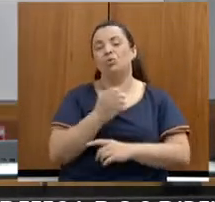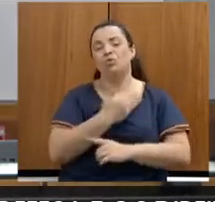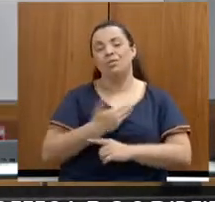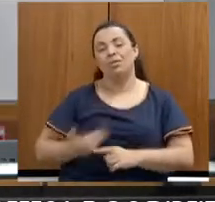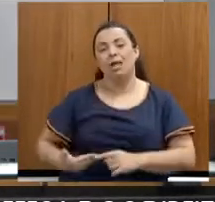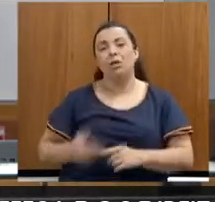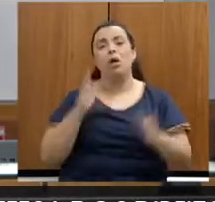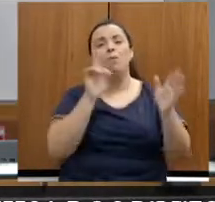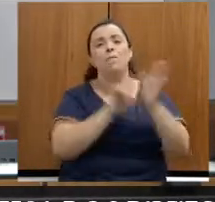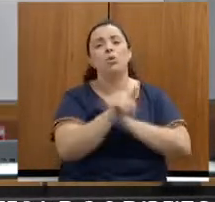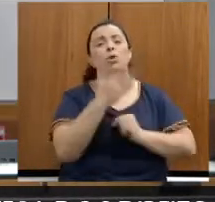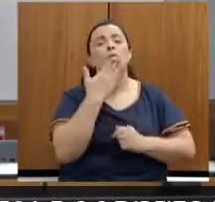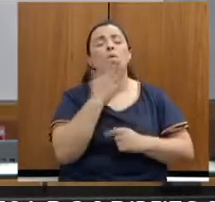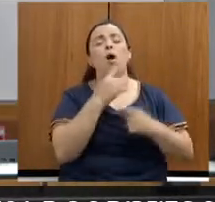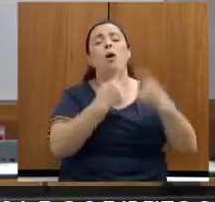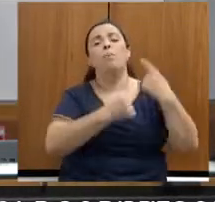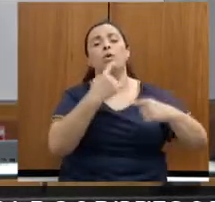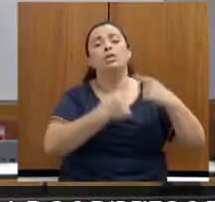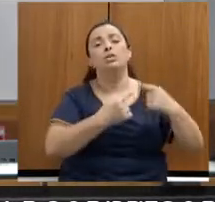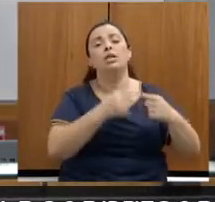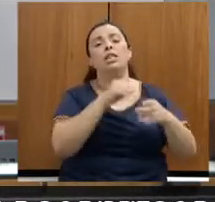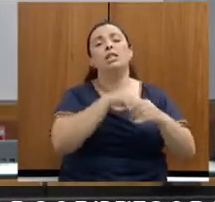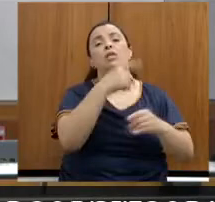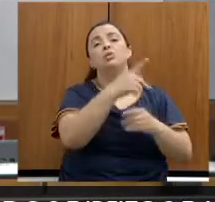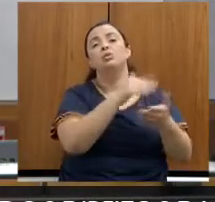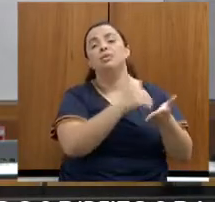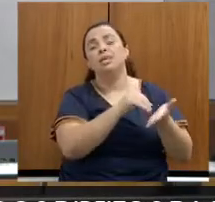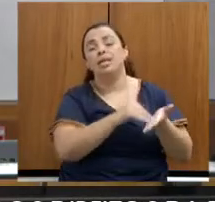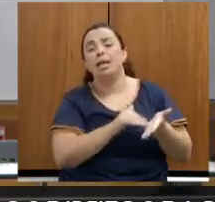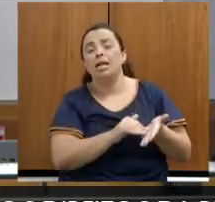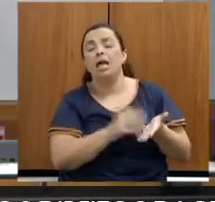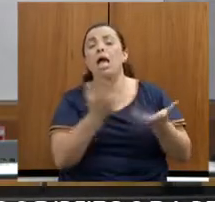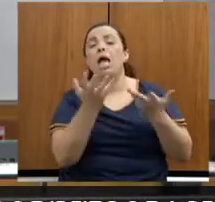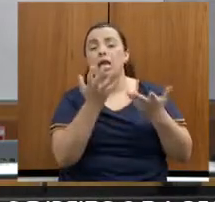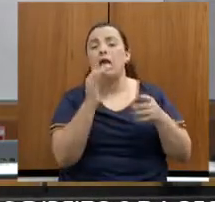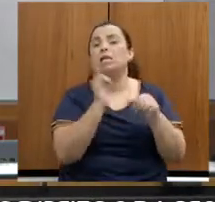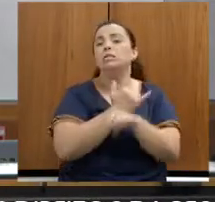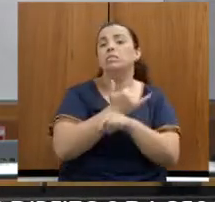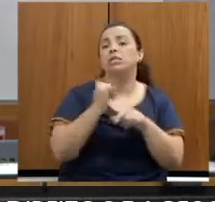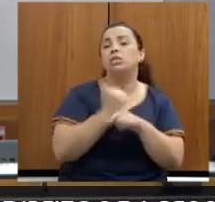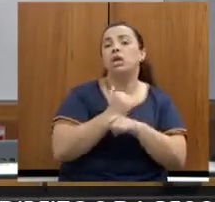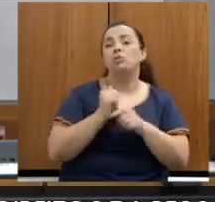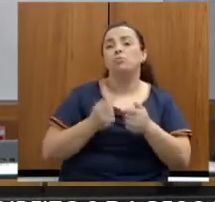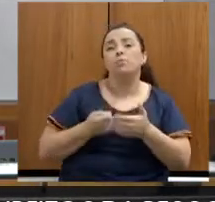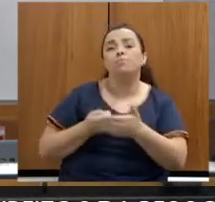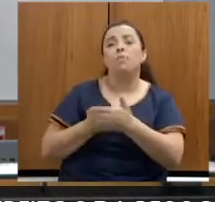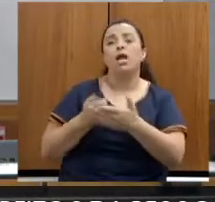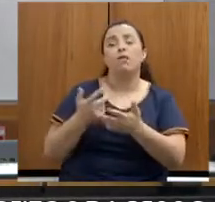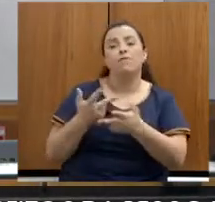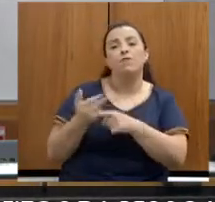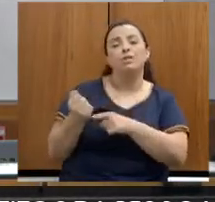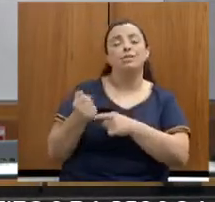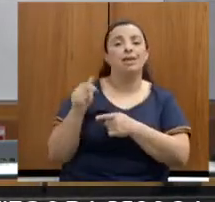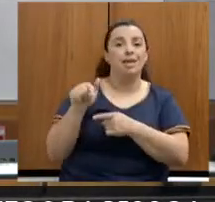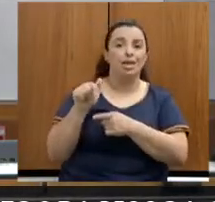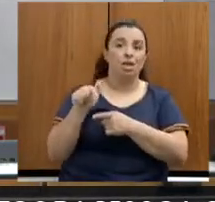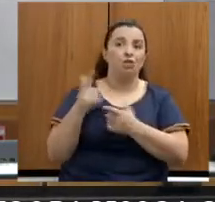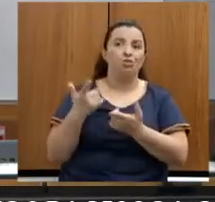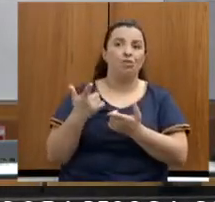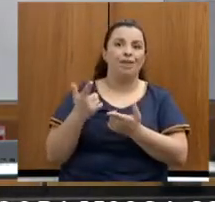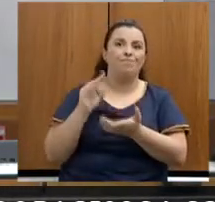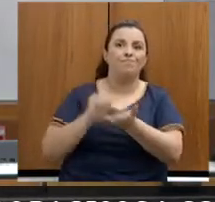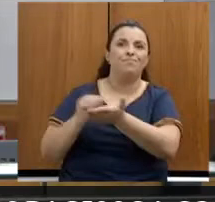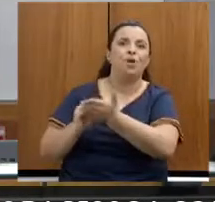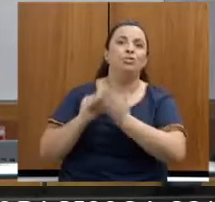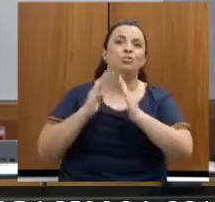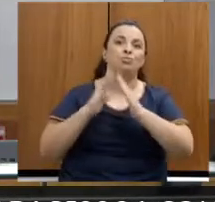através da Secretaria da Senhora, pretende implementar para enfrentar essa questão do segundo maior déficit habitacional